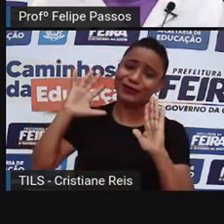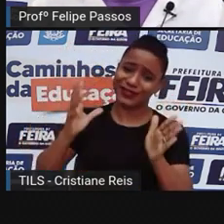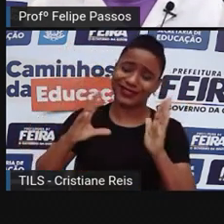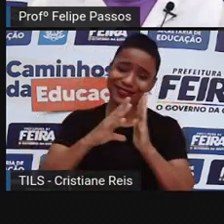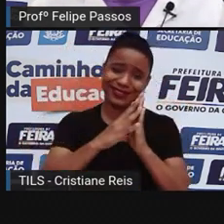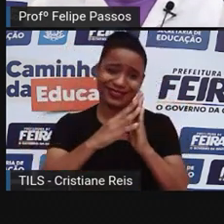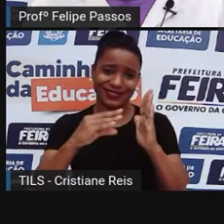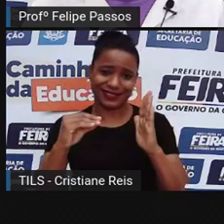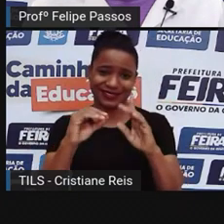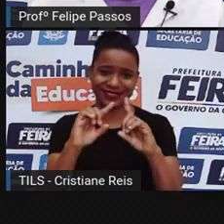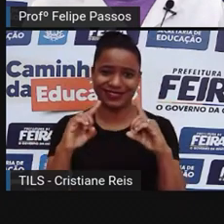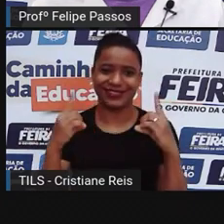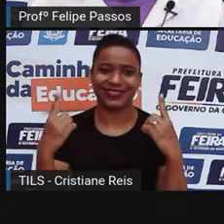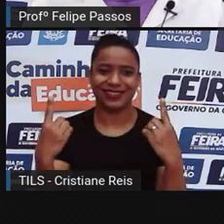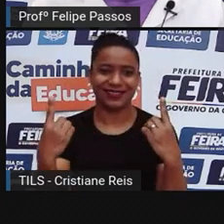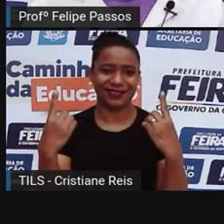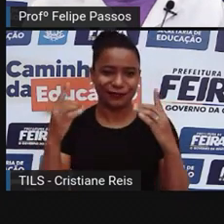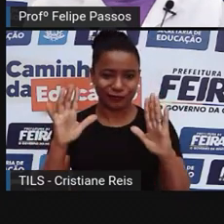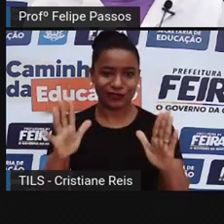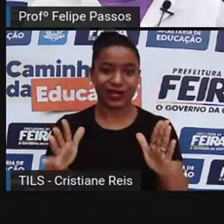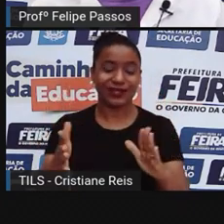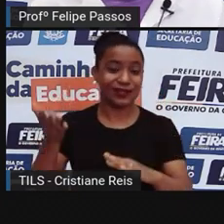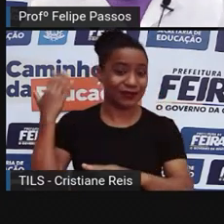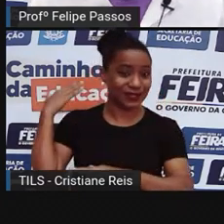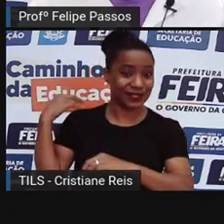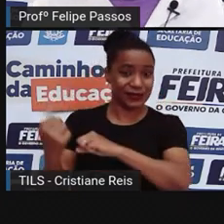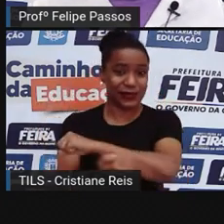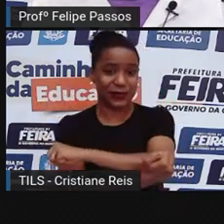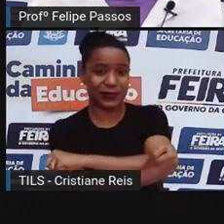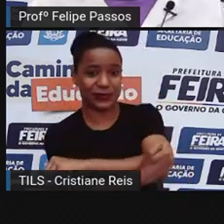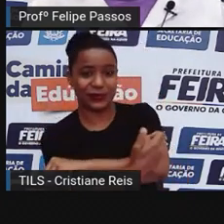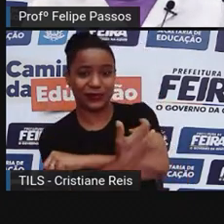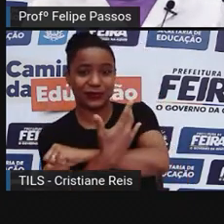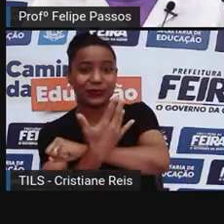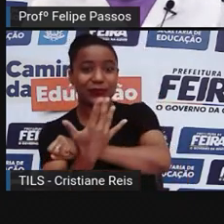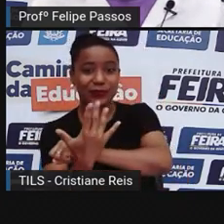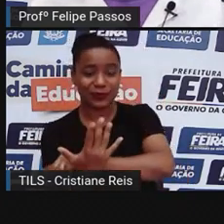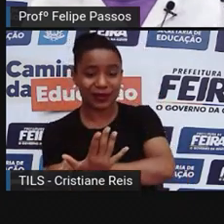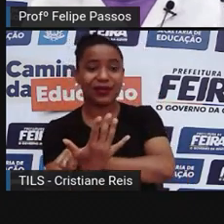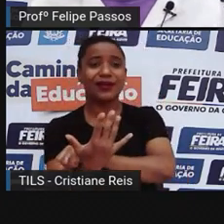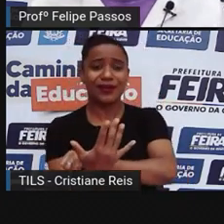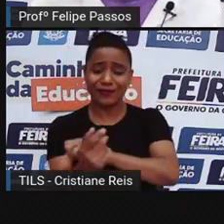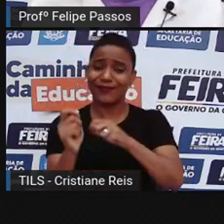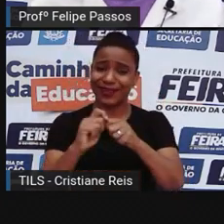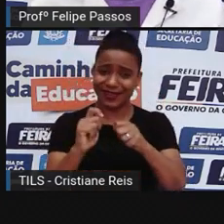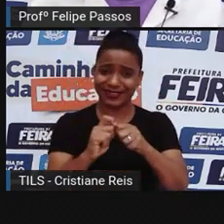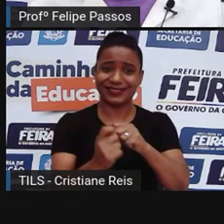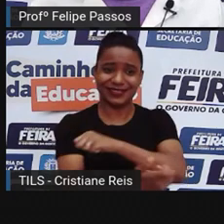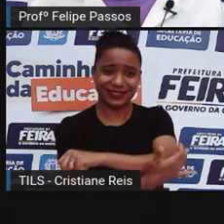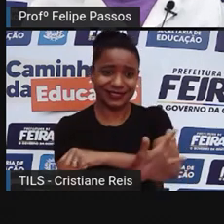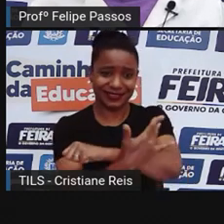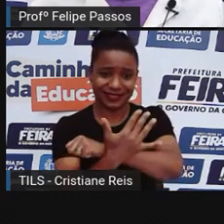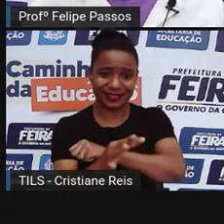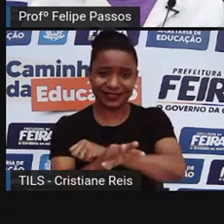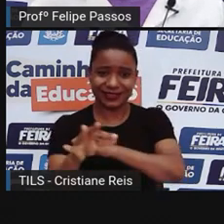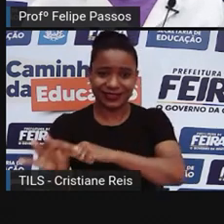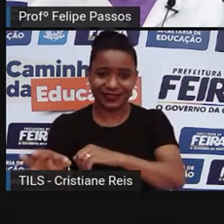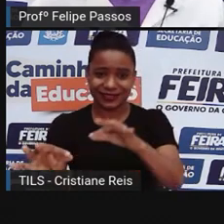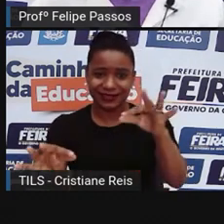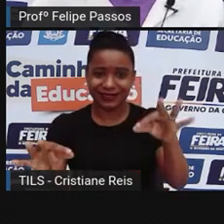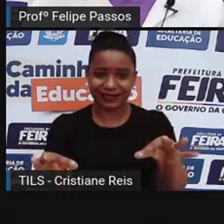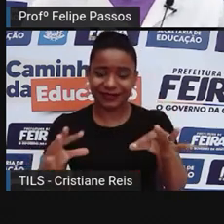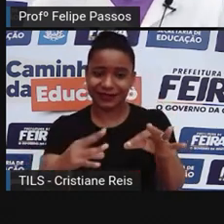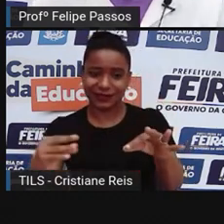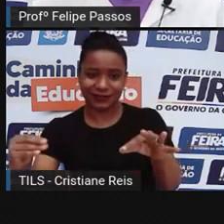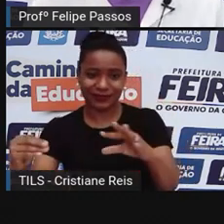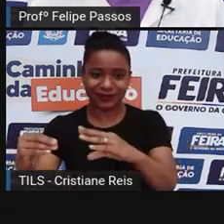começou a agricultura, há milhares e milhares de anos atrás, a gente faz clonagem de plantas. Só que a